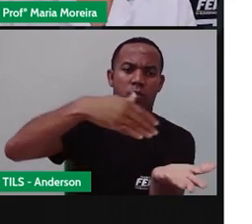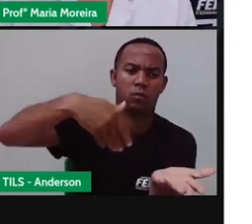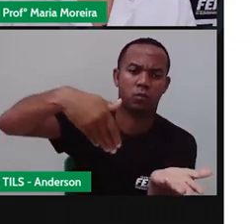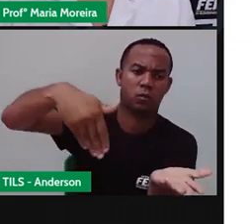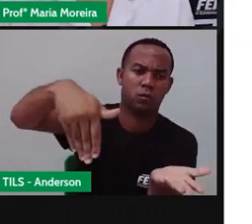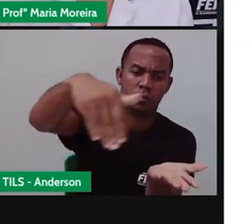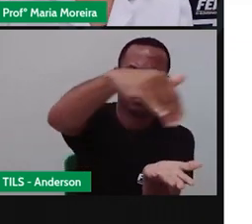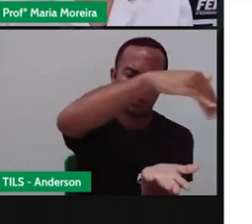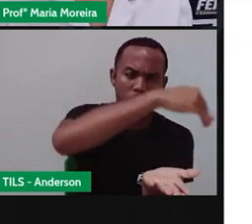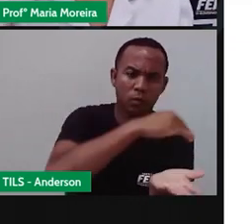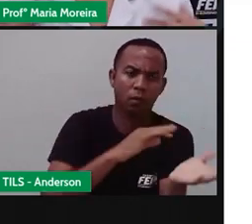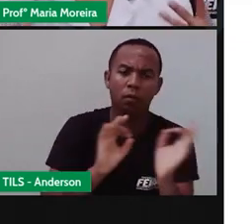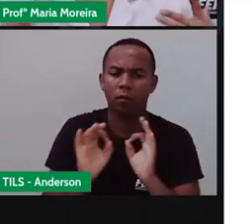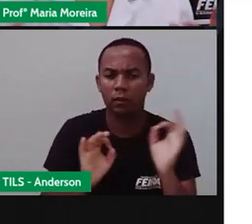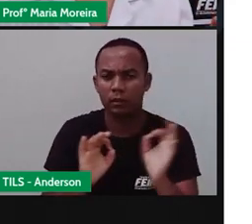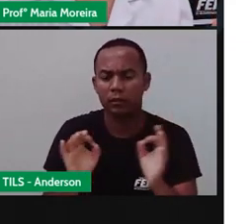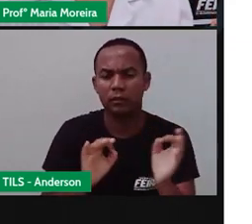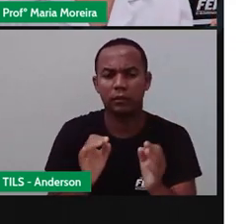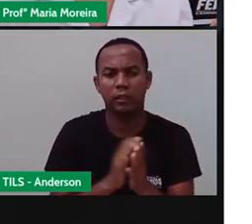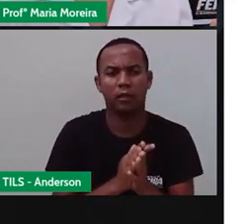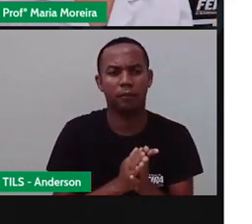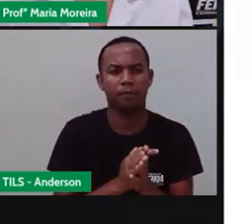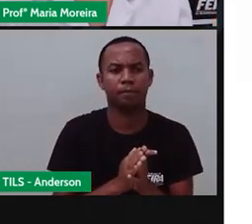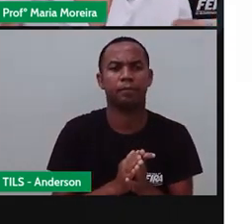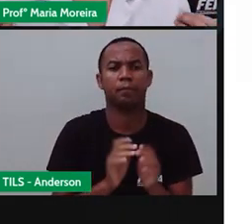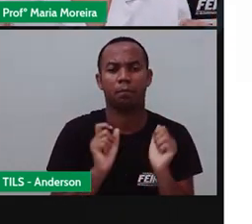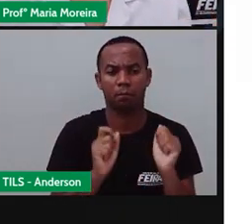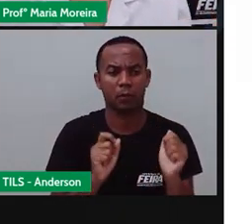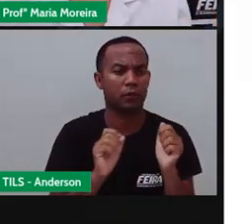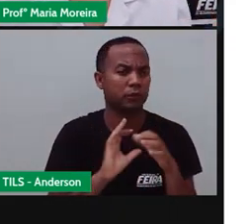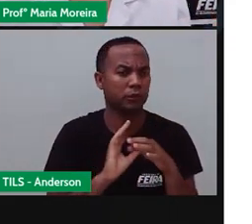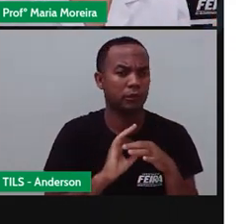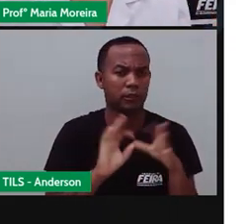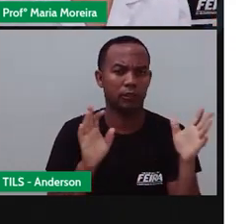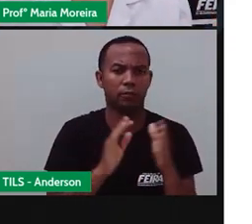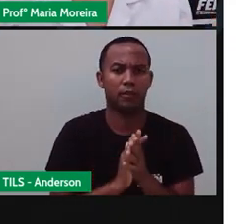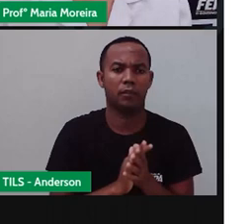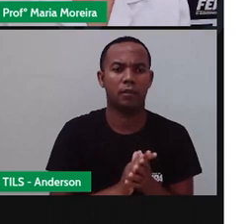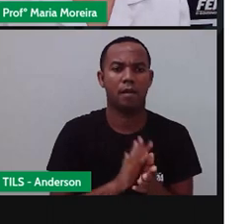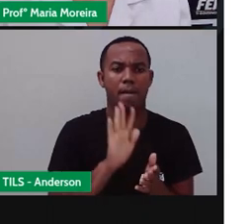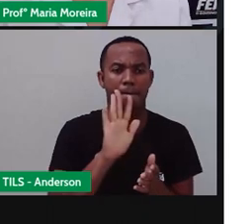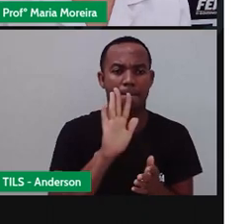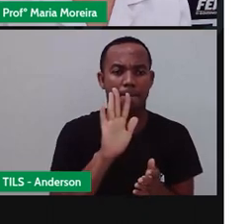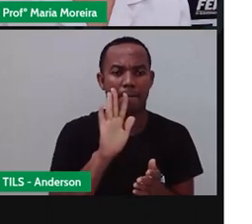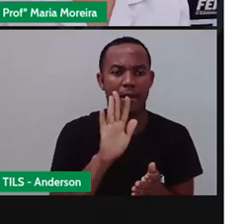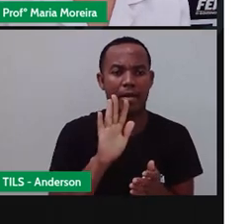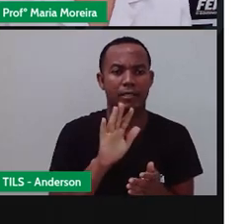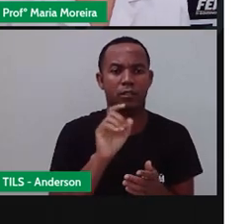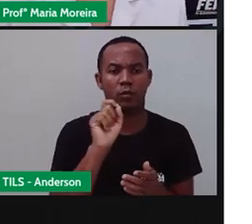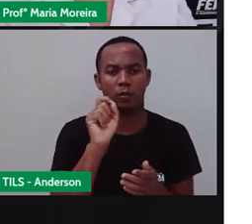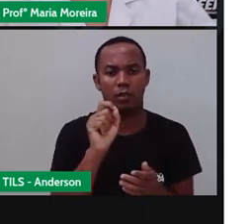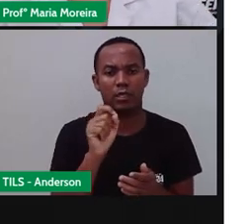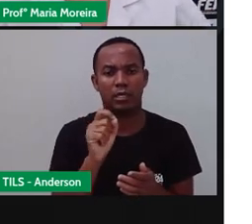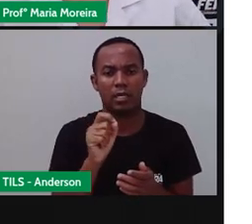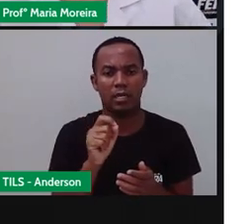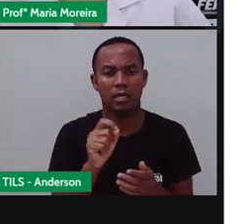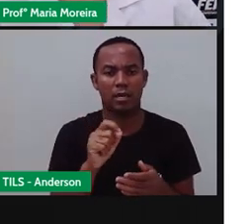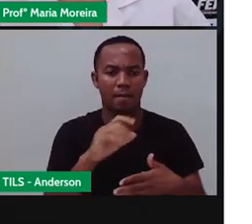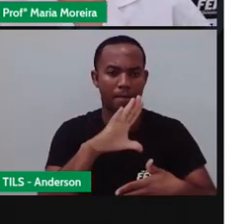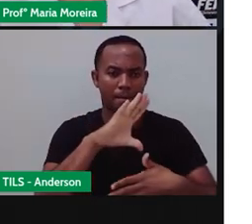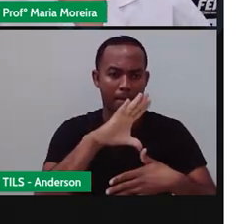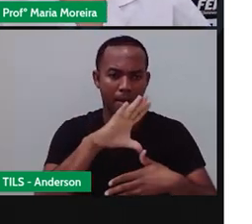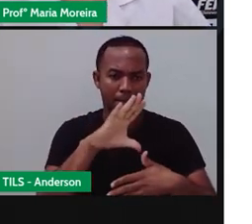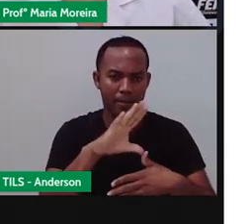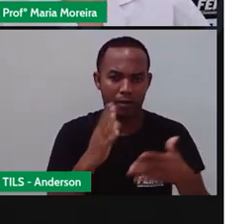Pode. Agora é a hora de vocês tentarem fazer o quê? Um mapa de um espaço reduzido.